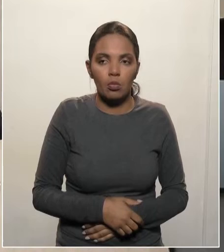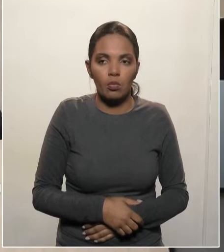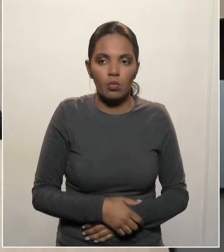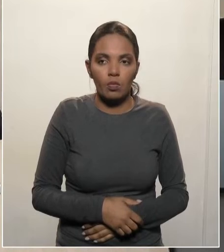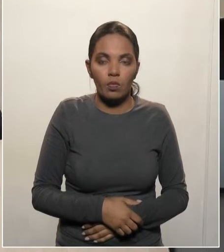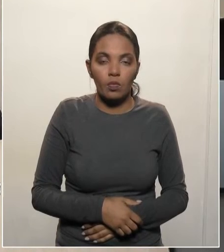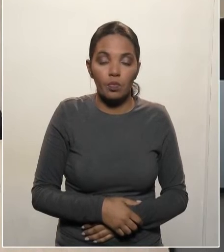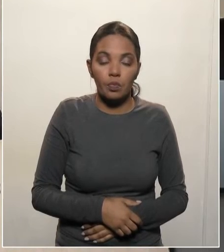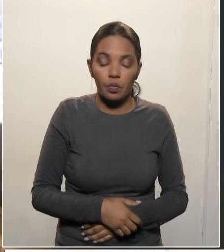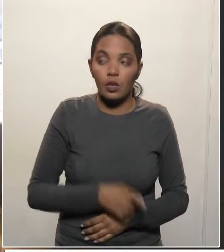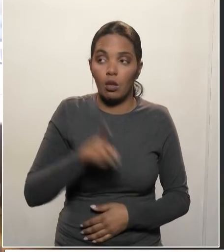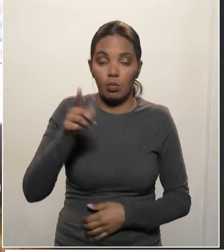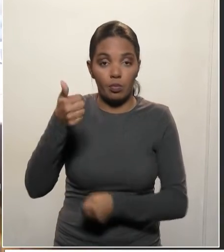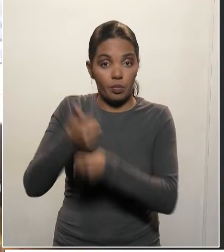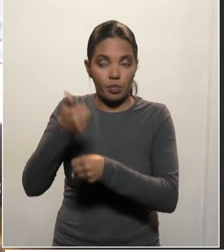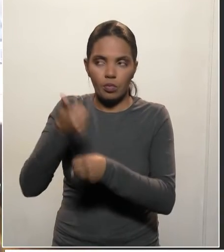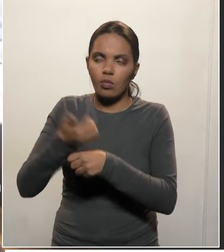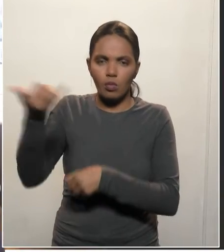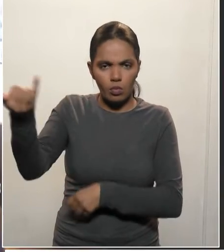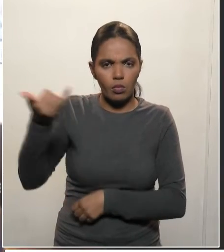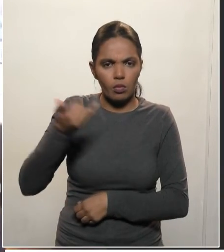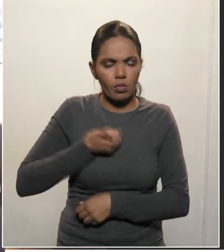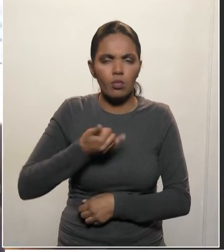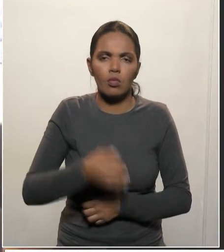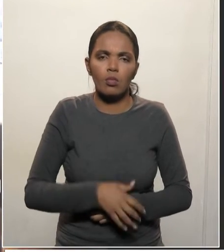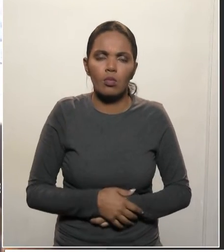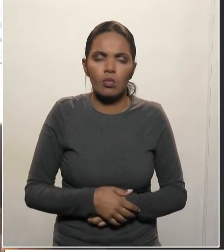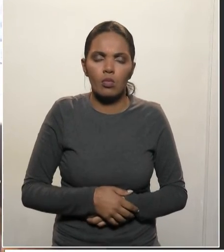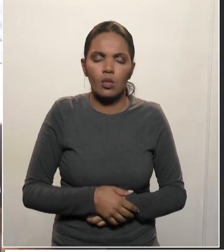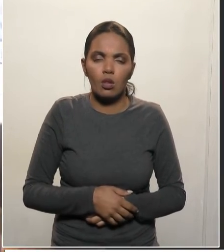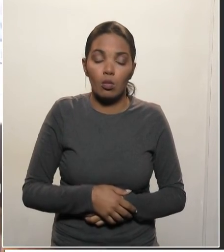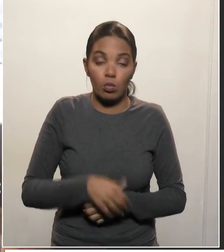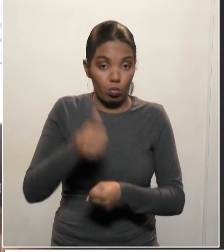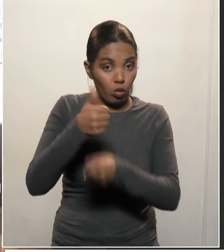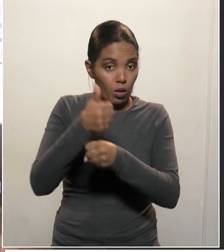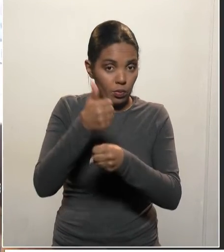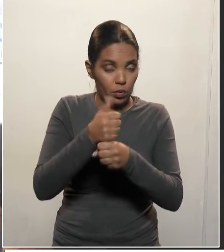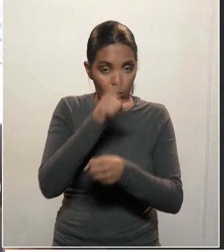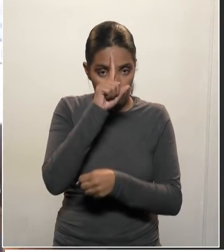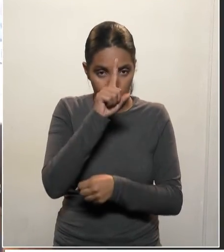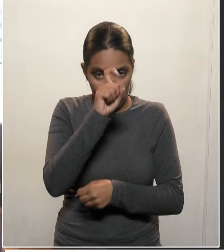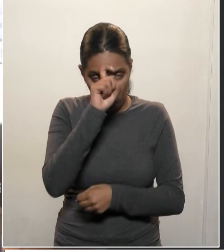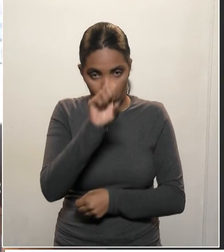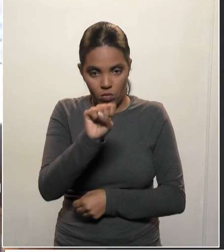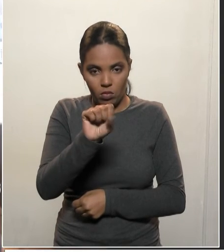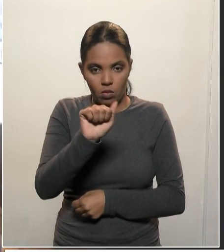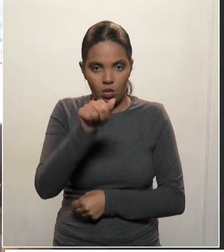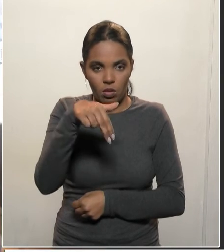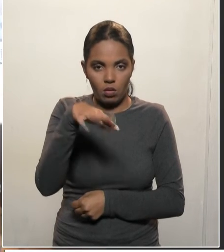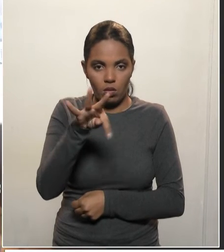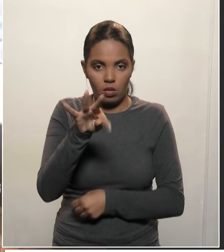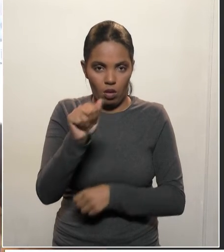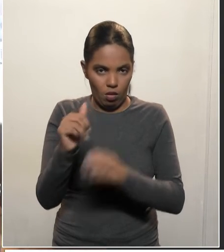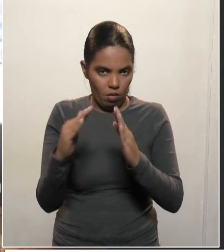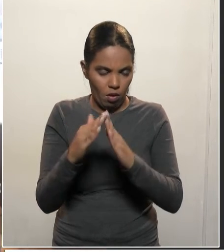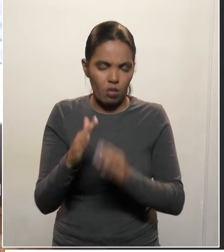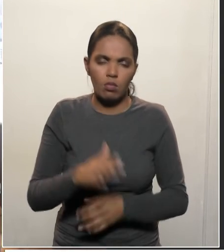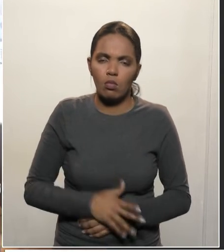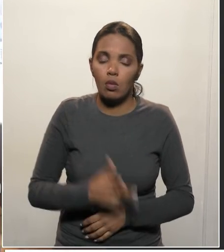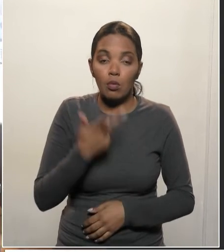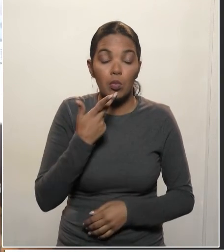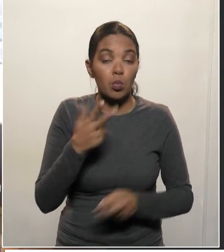Ele me dizia, o diretor da Santa Casa, Com essa questão do